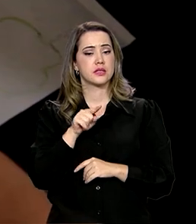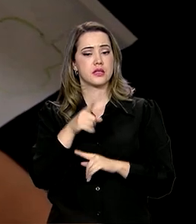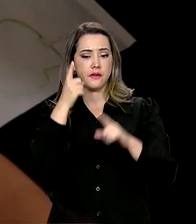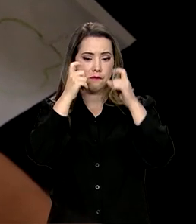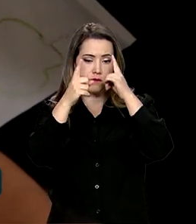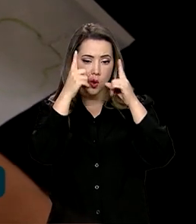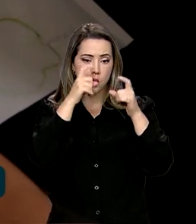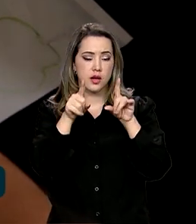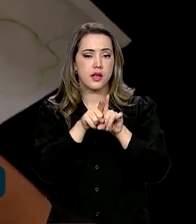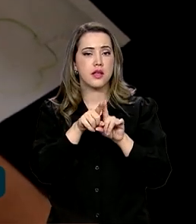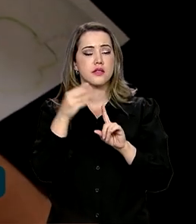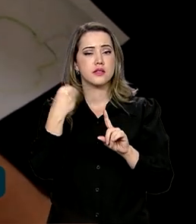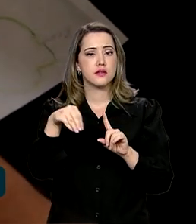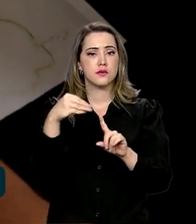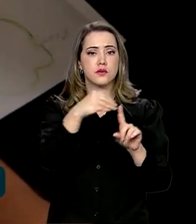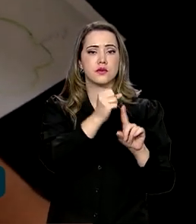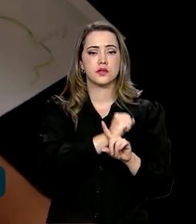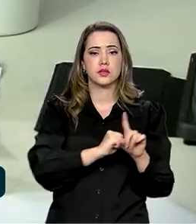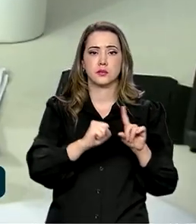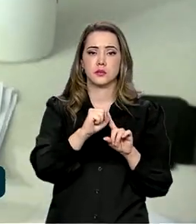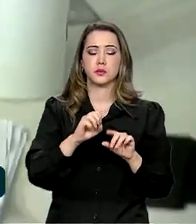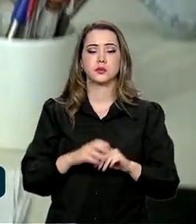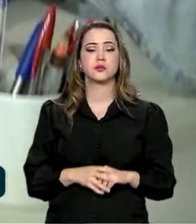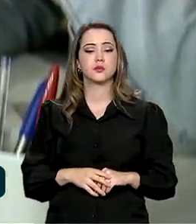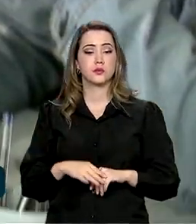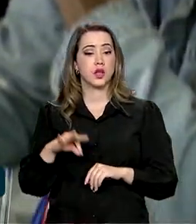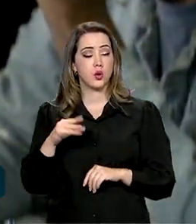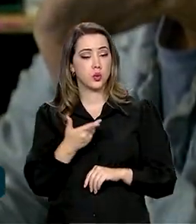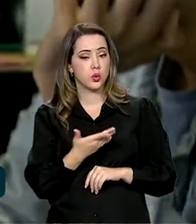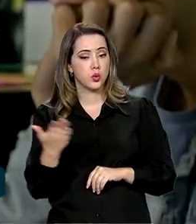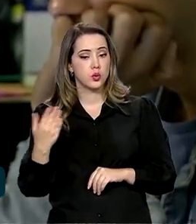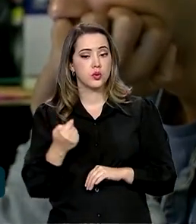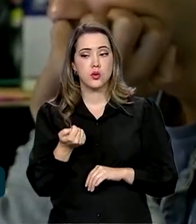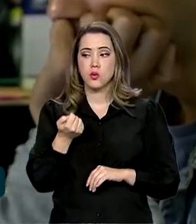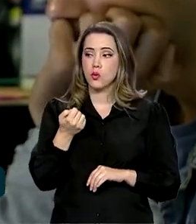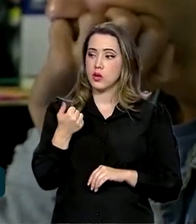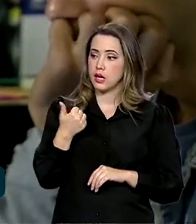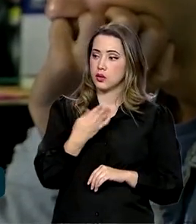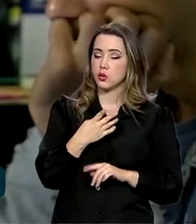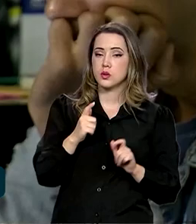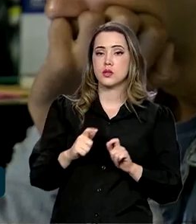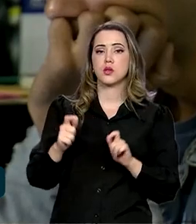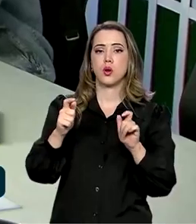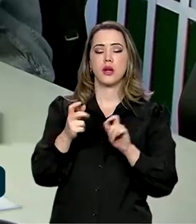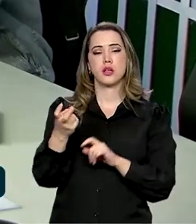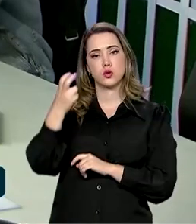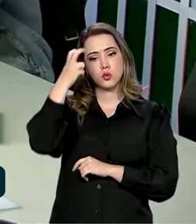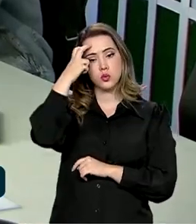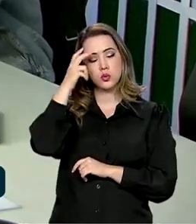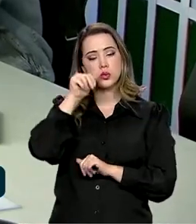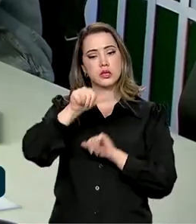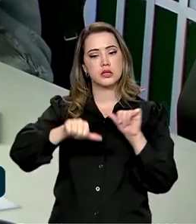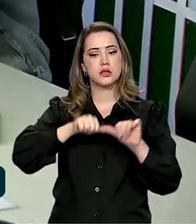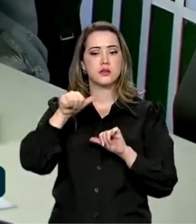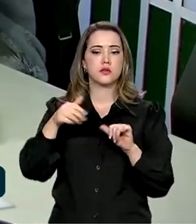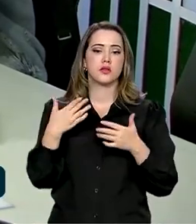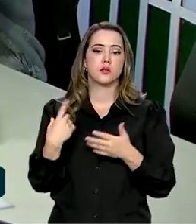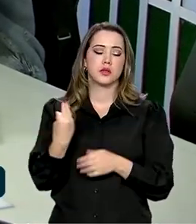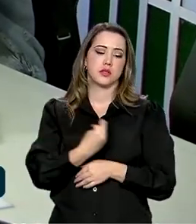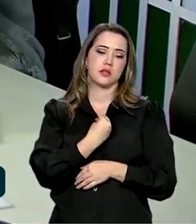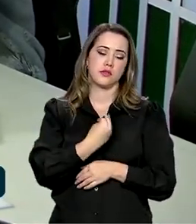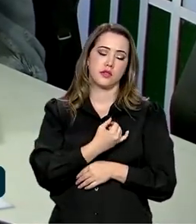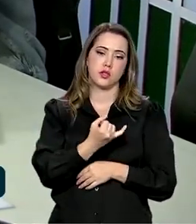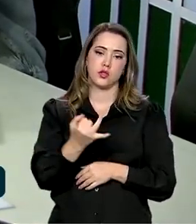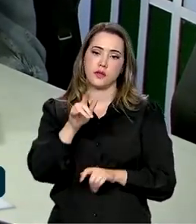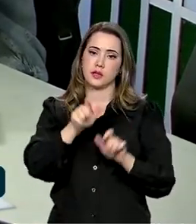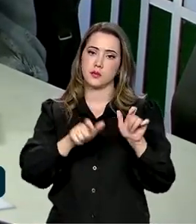violência e vulnerabilidade social. Ao todo, são 14 pontos culturais que transformaram a vida de